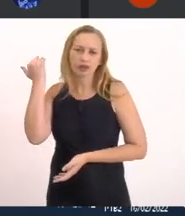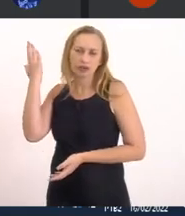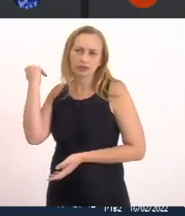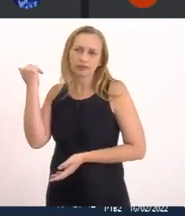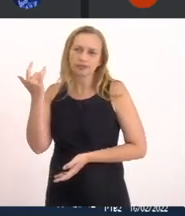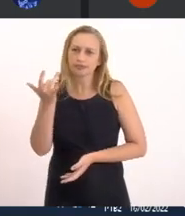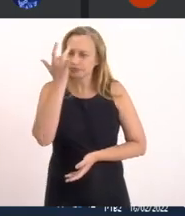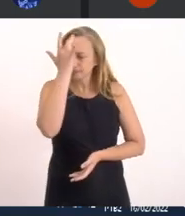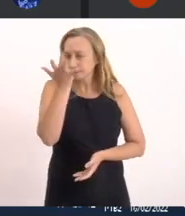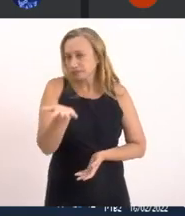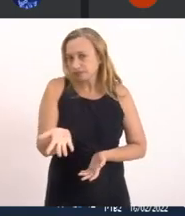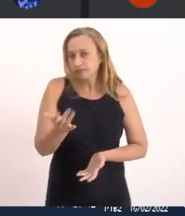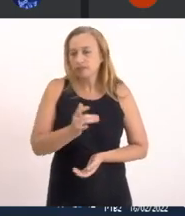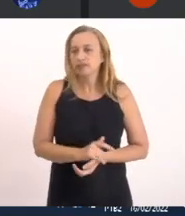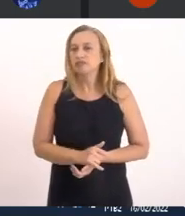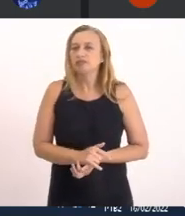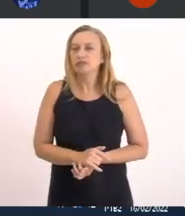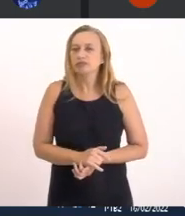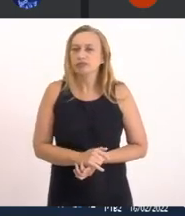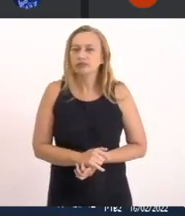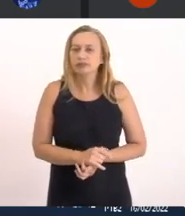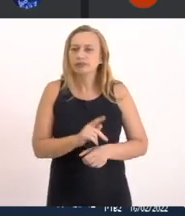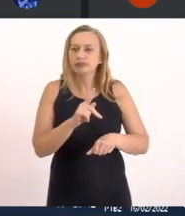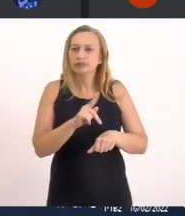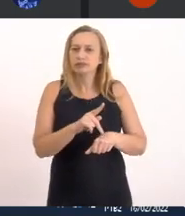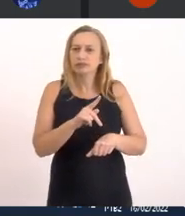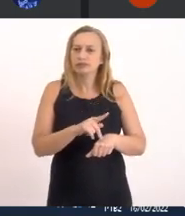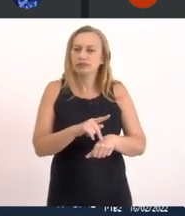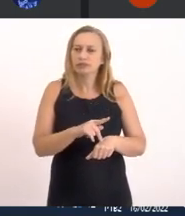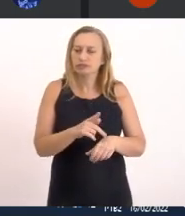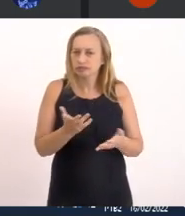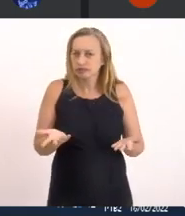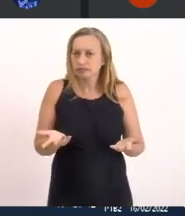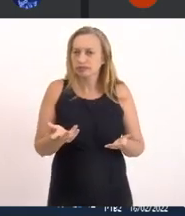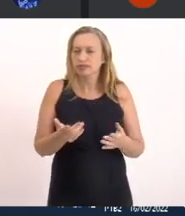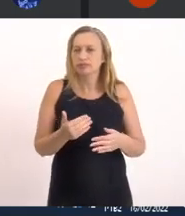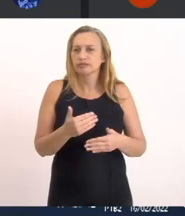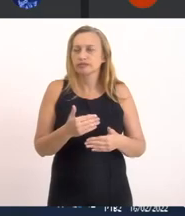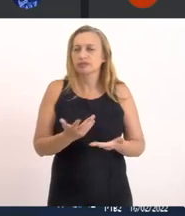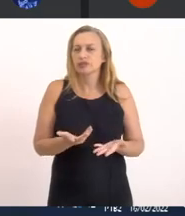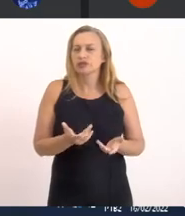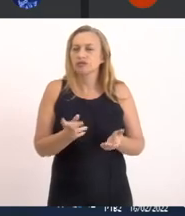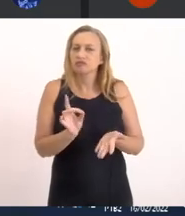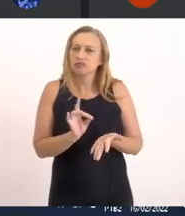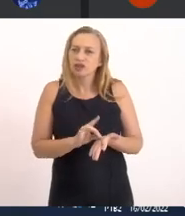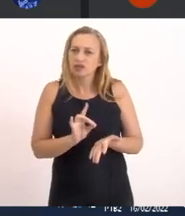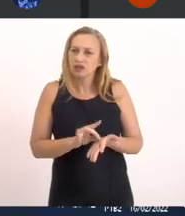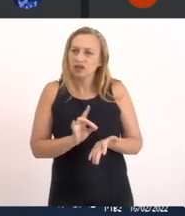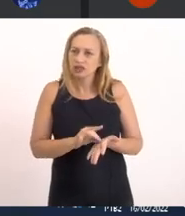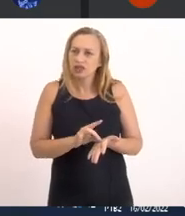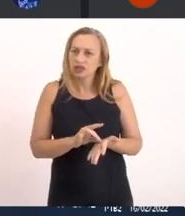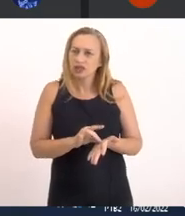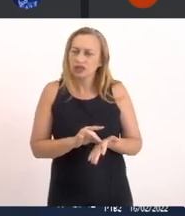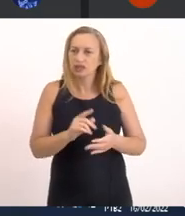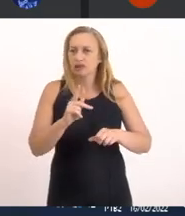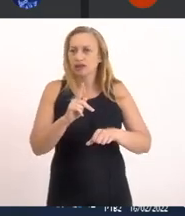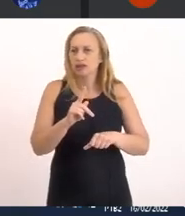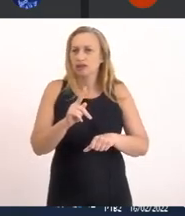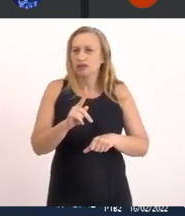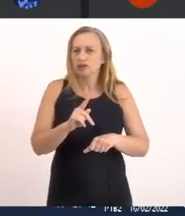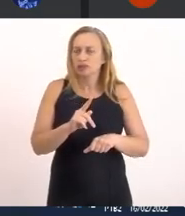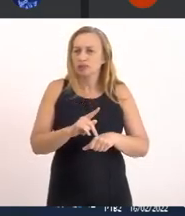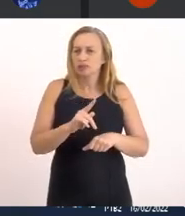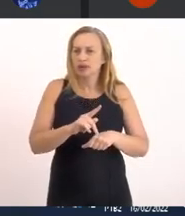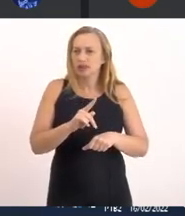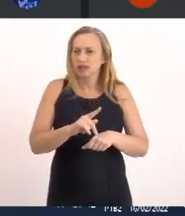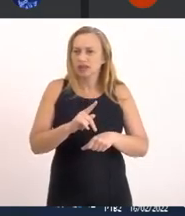mais prática E mais fácil Que era um óleo De pedra Em berna Que na verdade É uma deposição De pedras Como